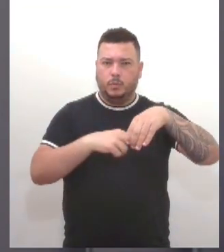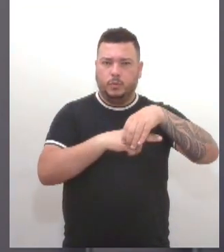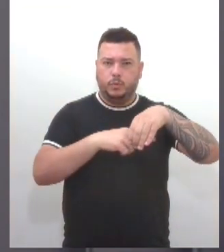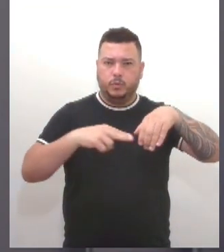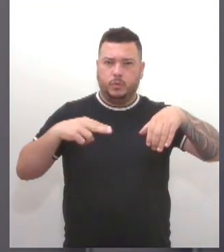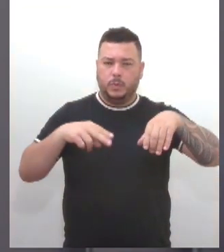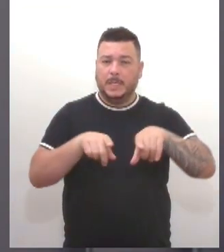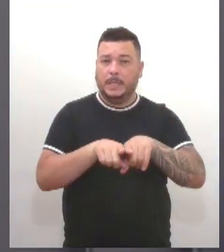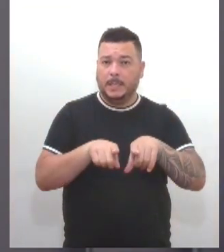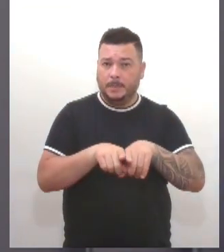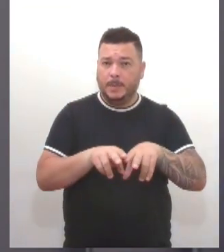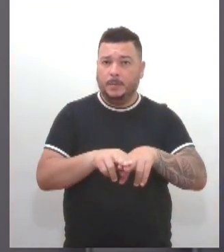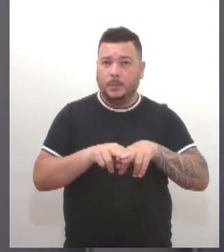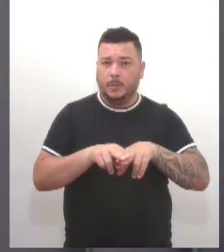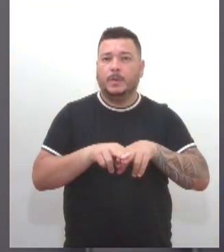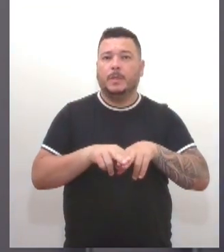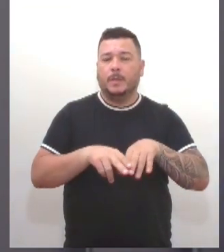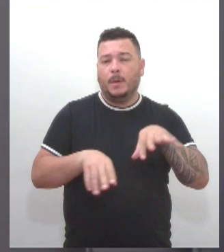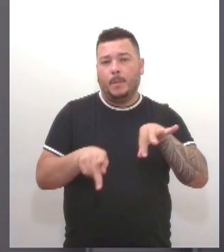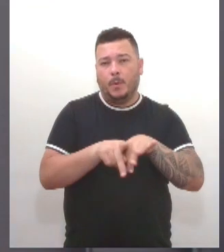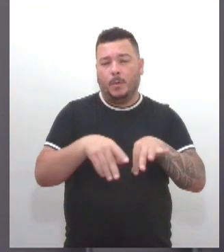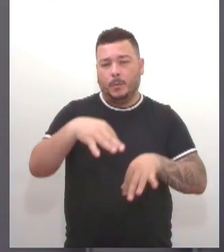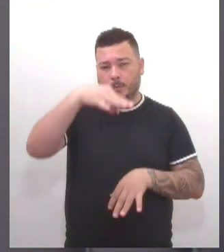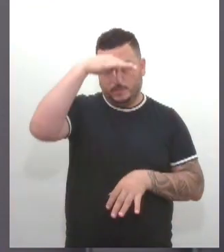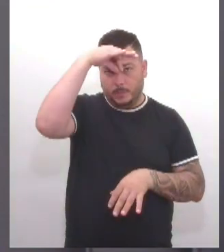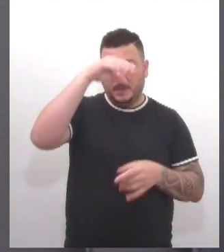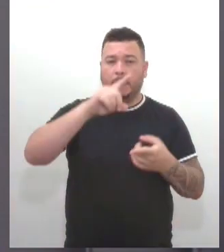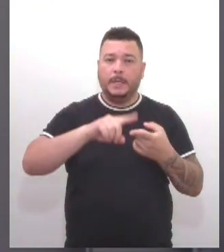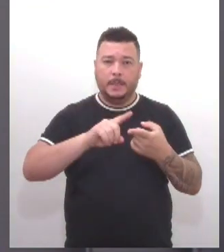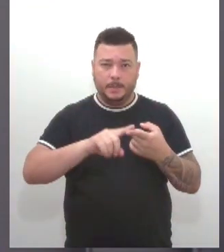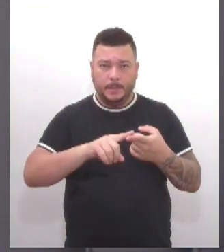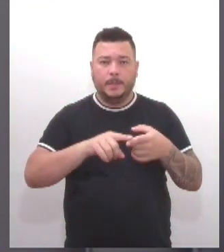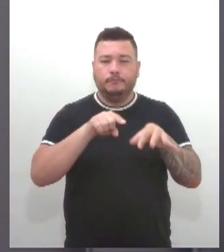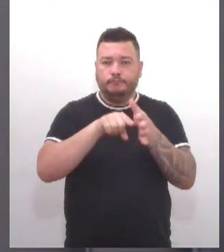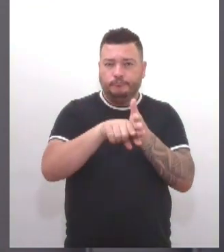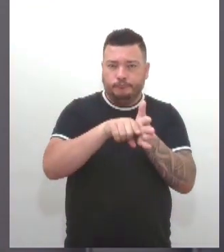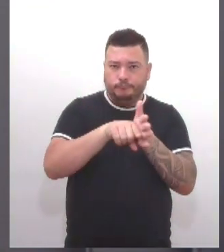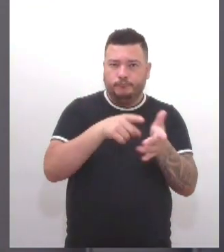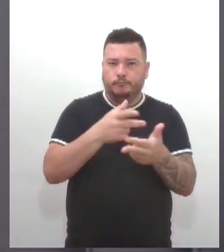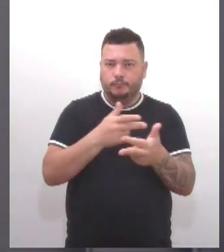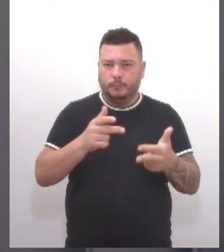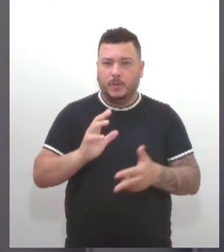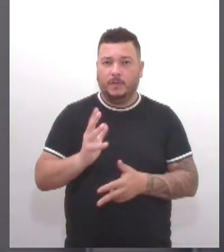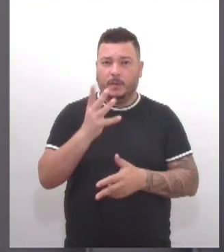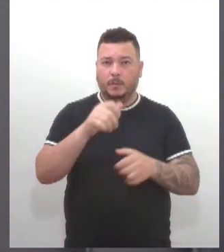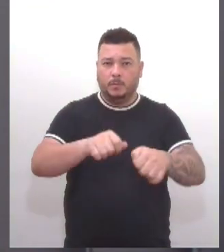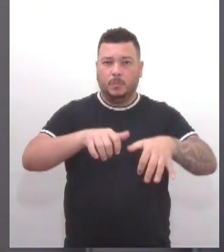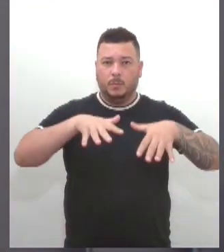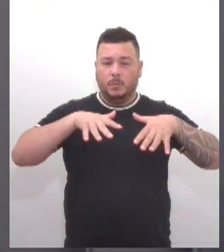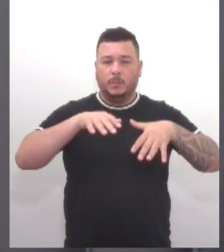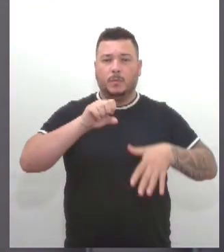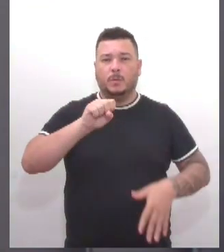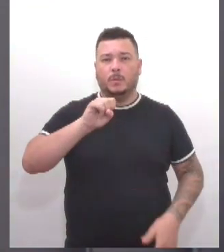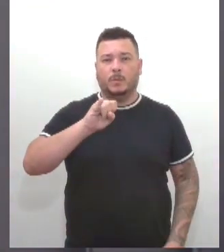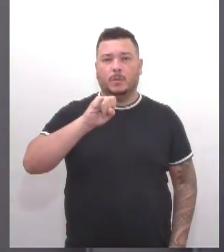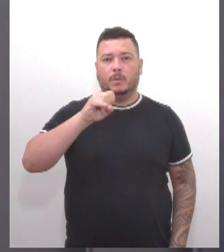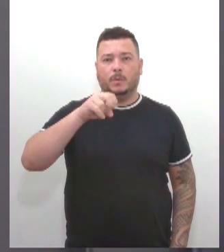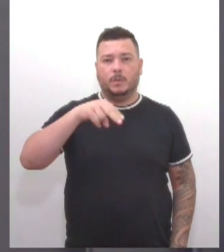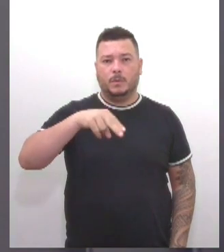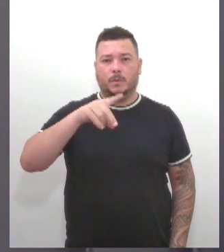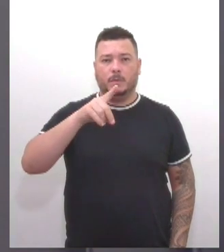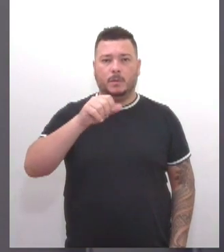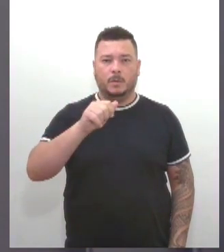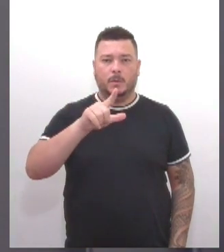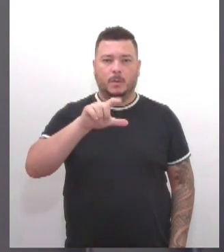transvaginal, lâmina e mamografia. O evento será realizado no auditório do Sindalese, localizado no anexo da Lese, na Rua